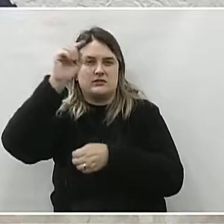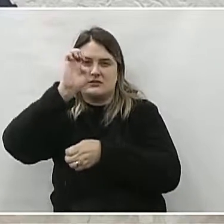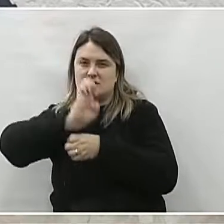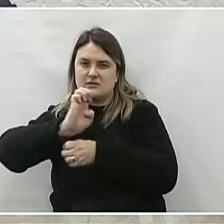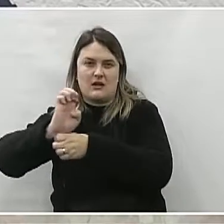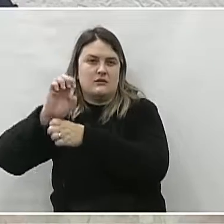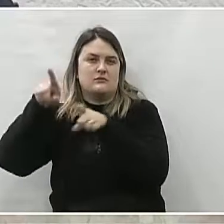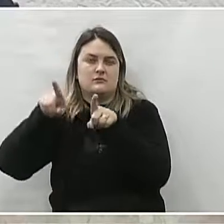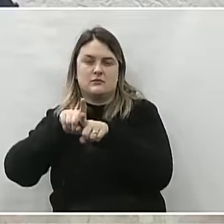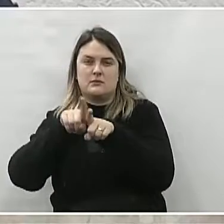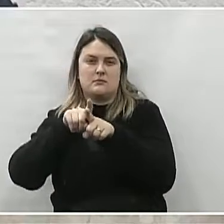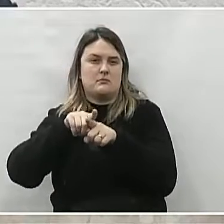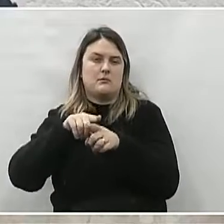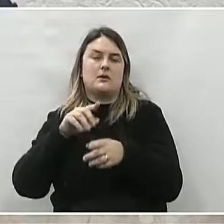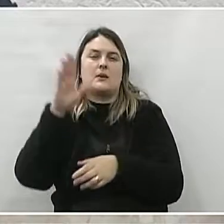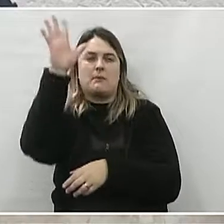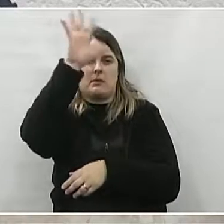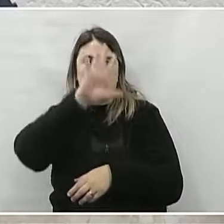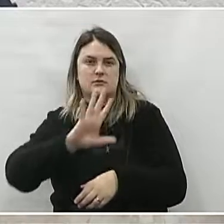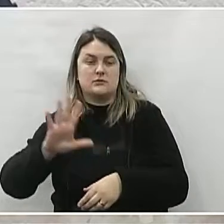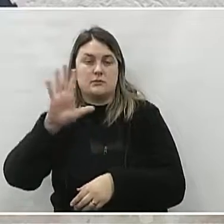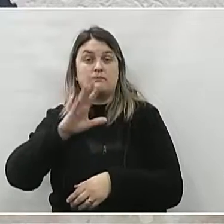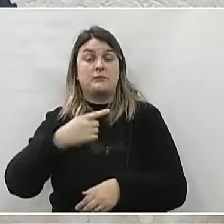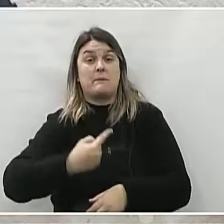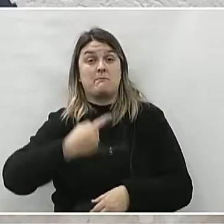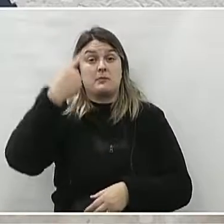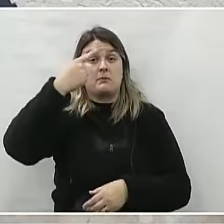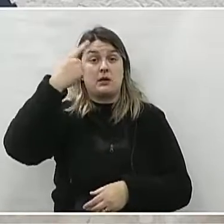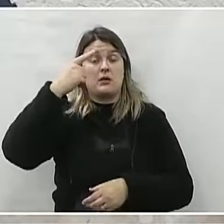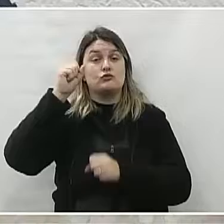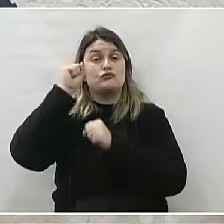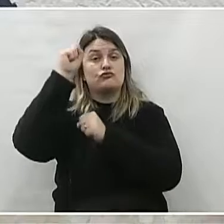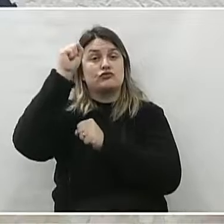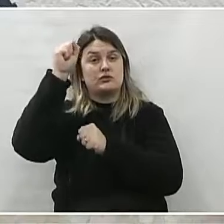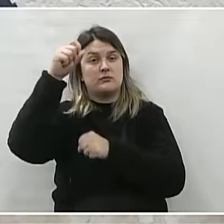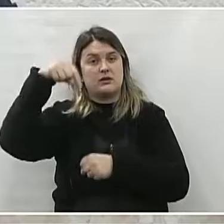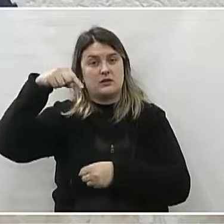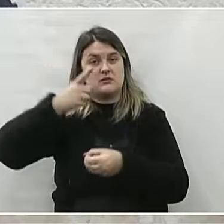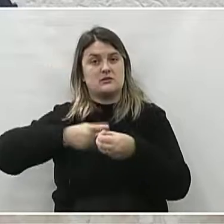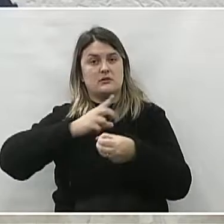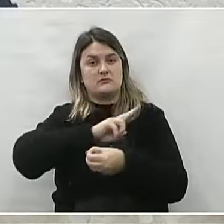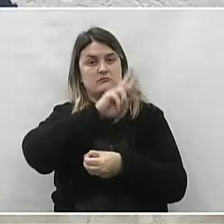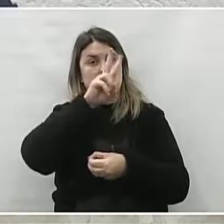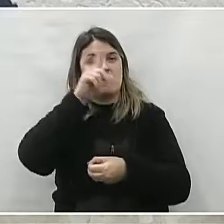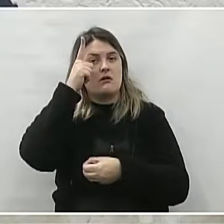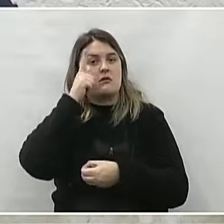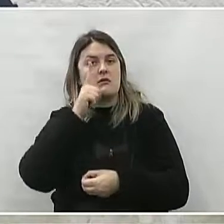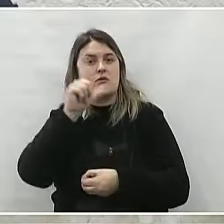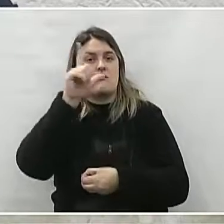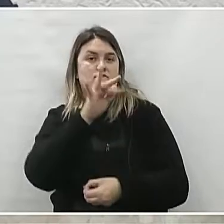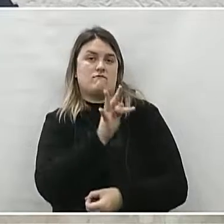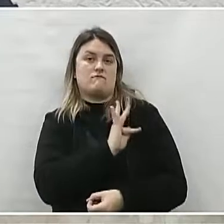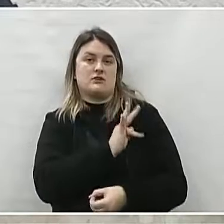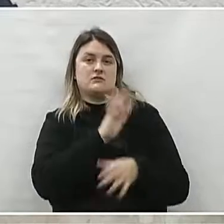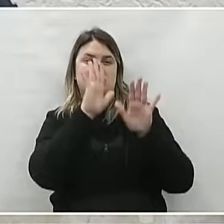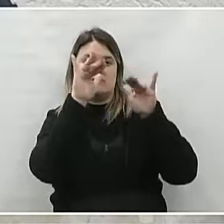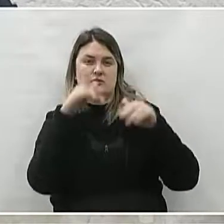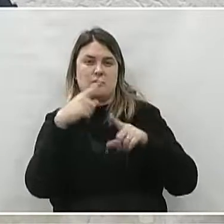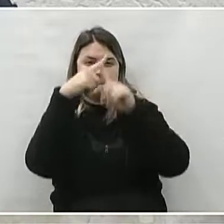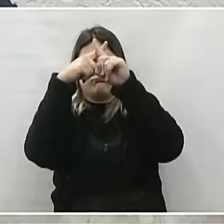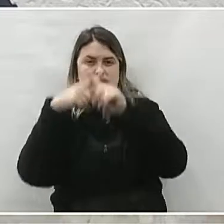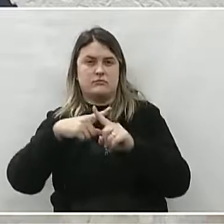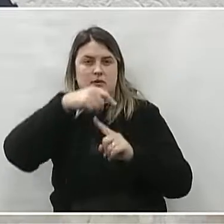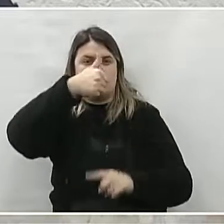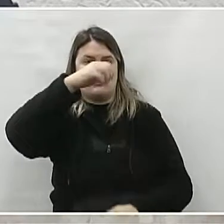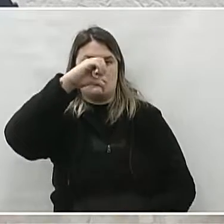e nacionais, sendo a primeira equipe de União da Vitória a ser campeã em Jogos Abertos em fase final no ano de